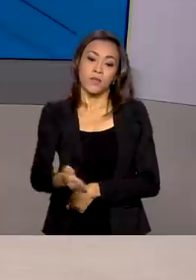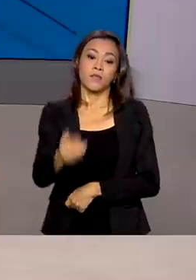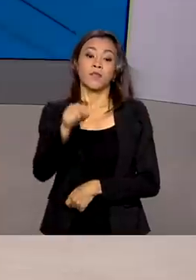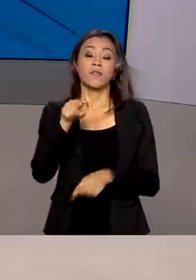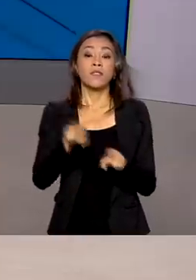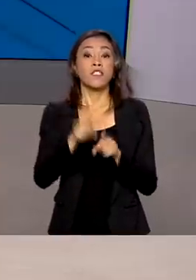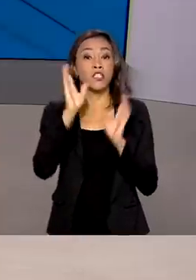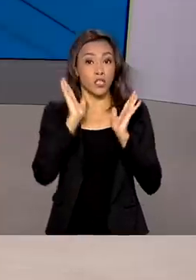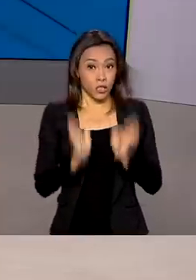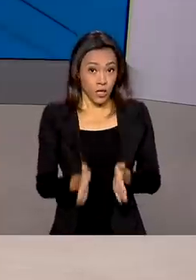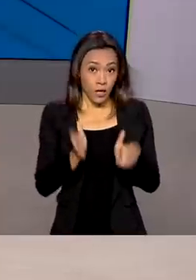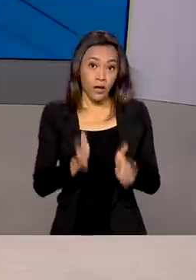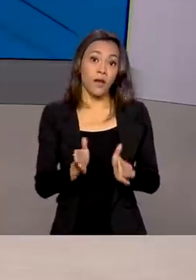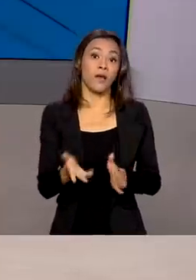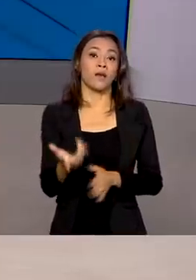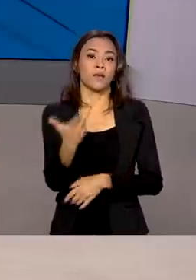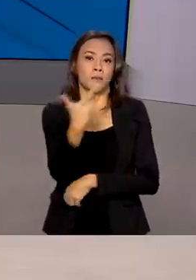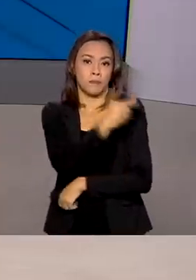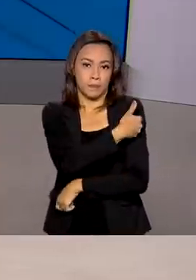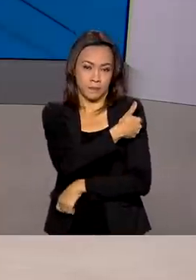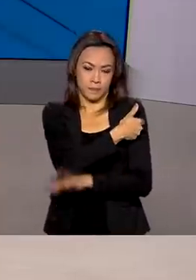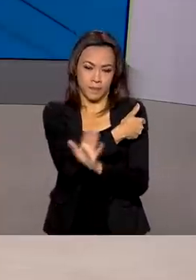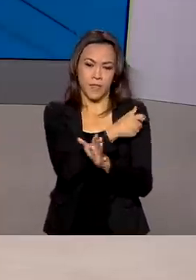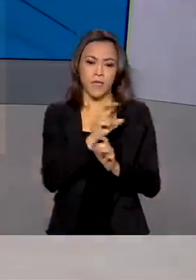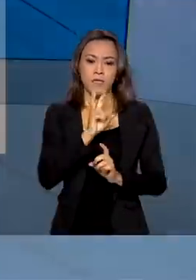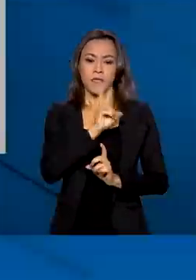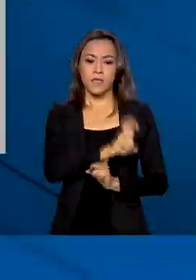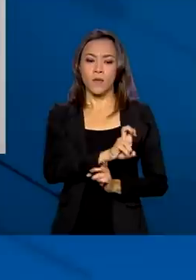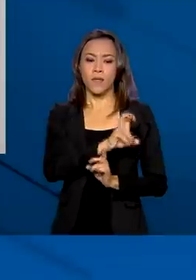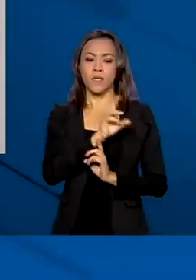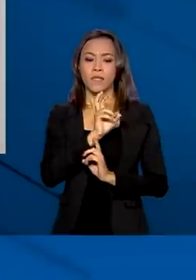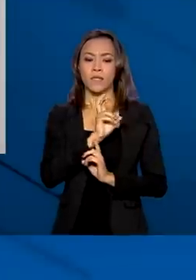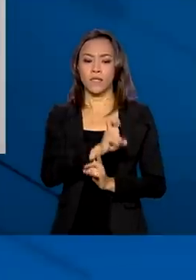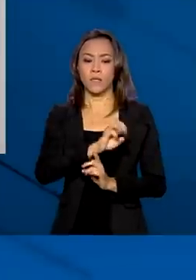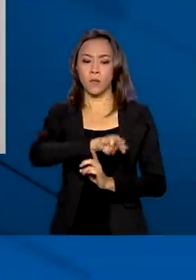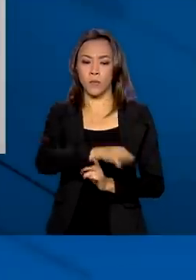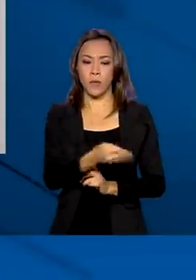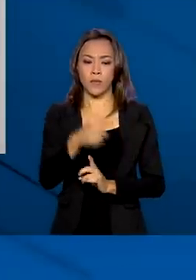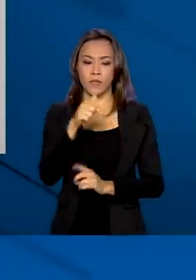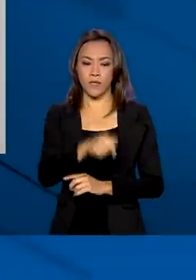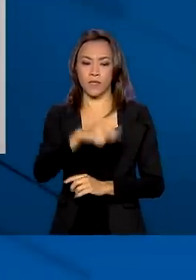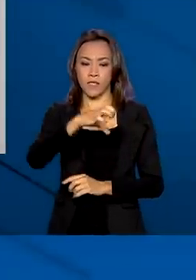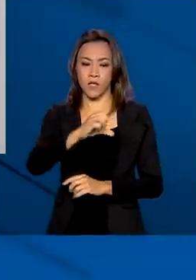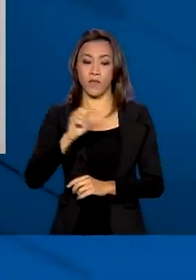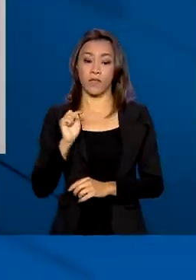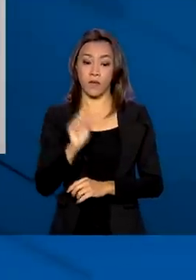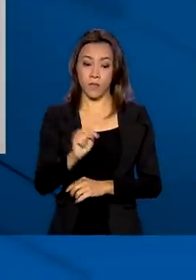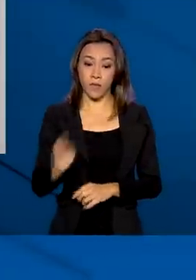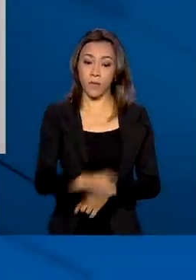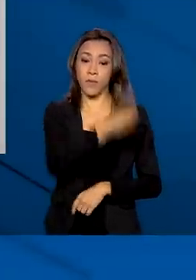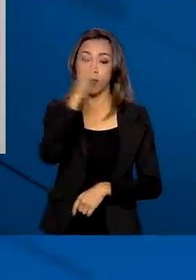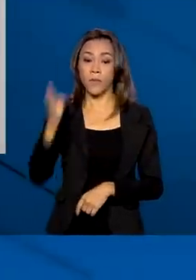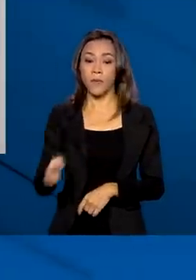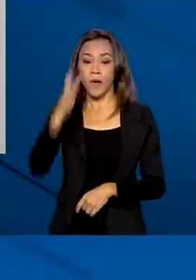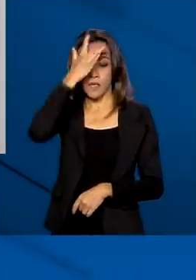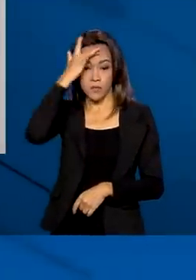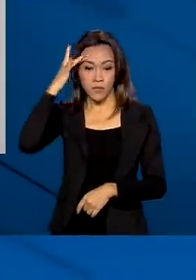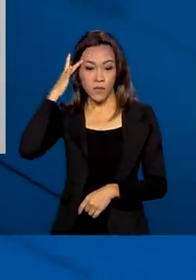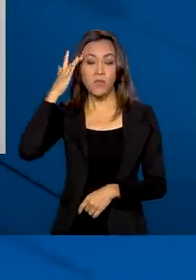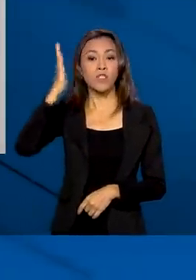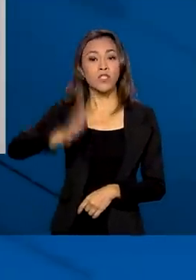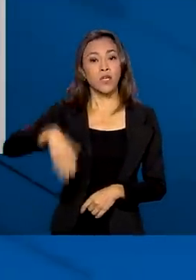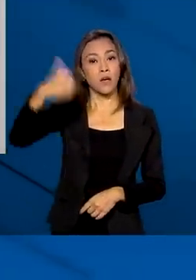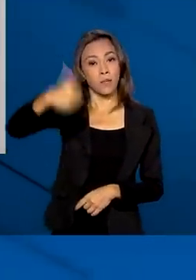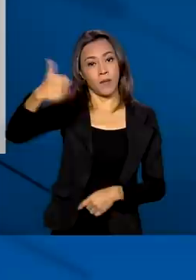aplicadas, elas ultrapassam 55 milhões e 790 mil. As pessoas que tomaram a